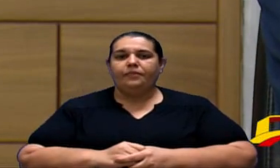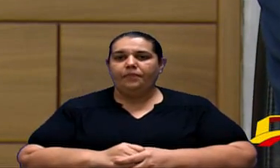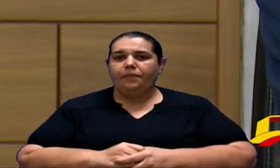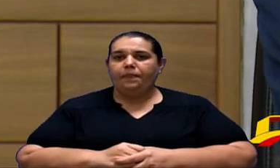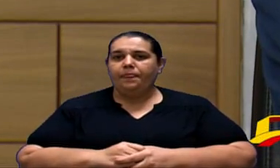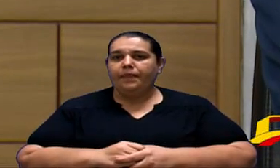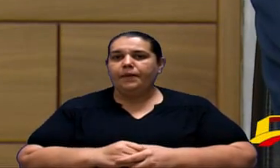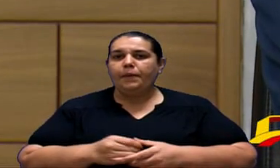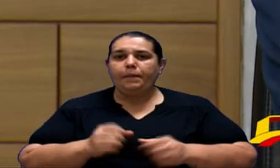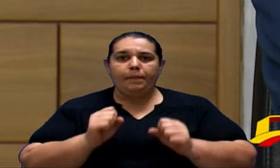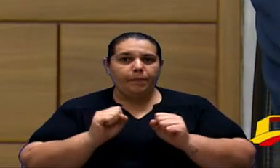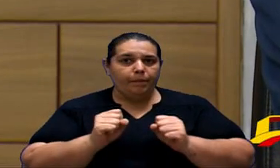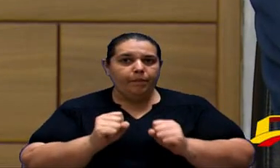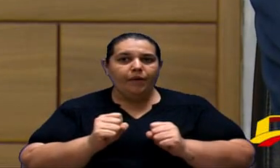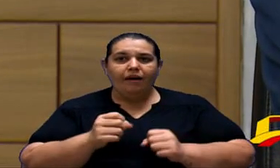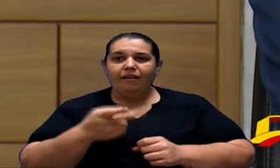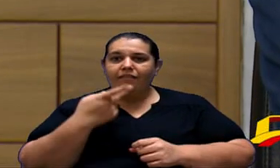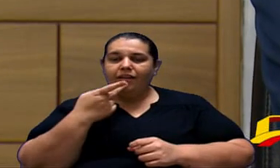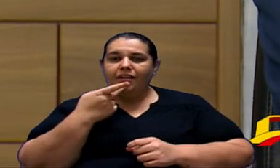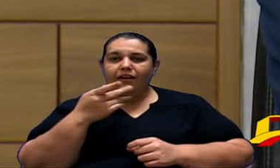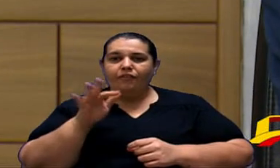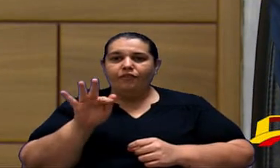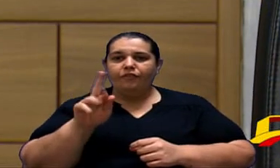Está aberto o microfone para você também, França.